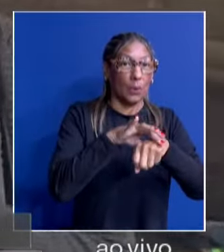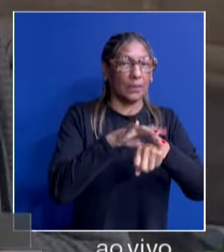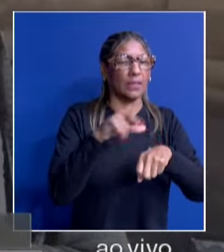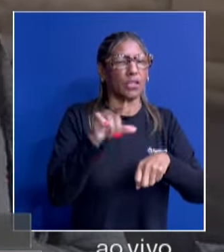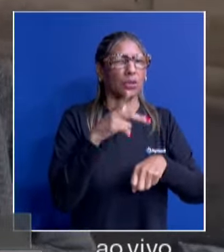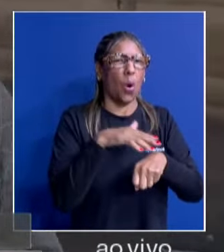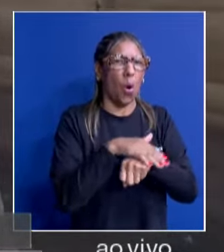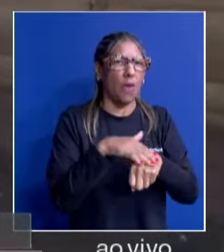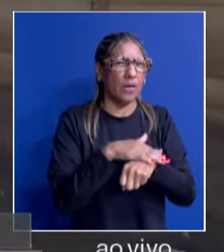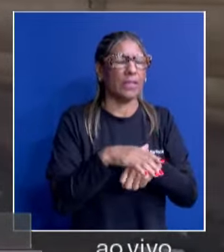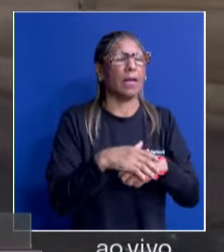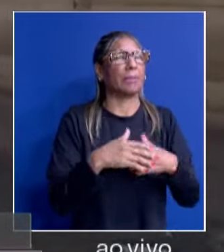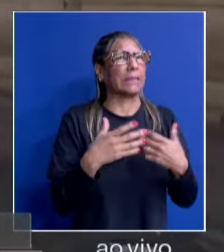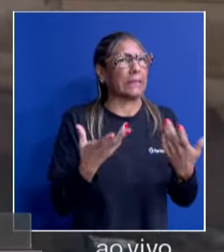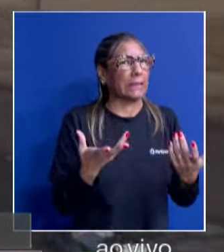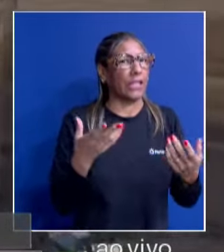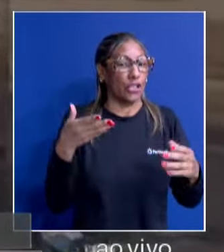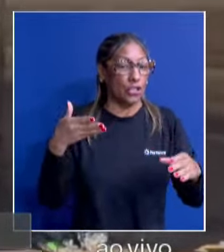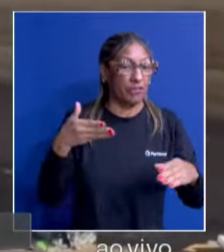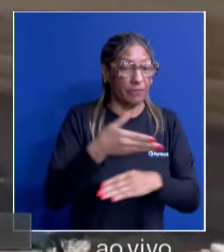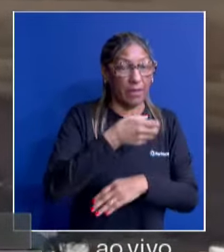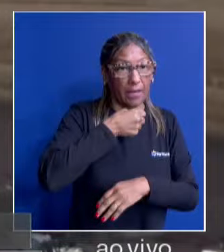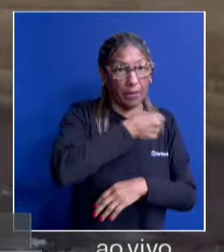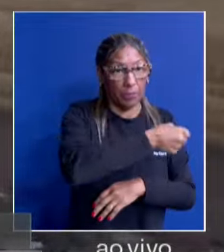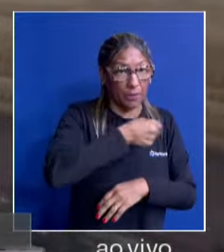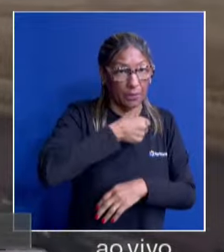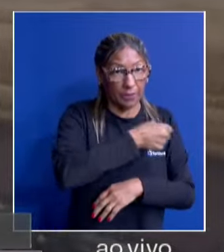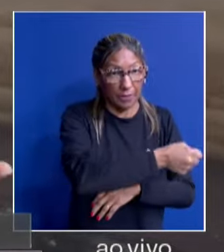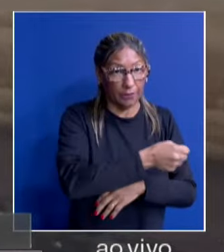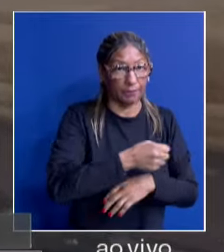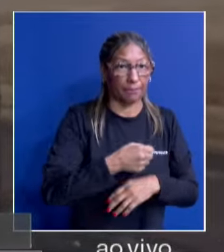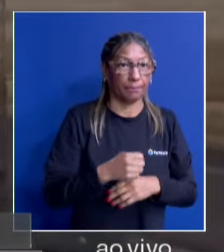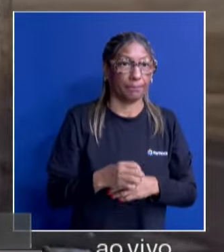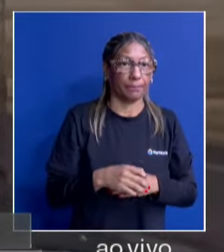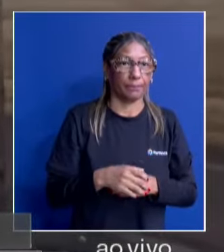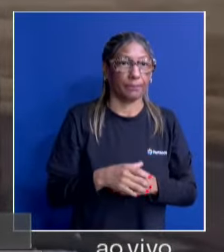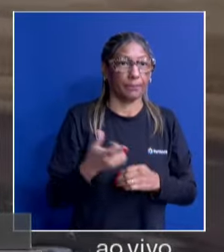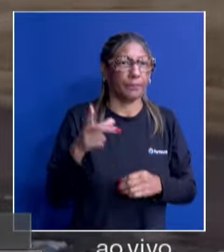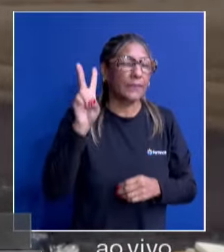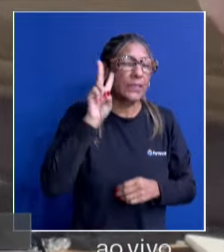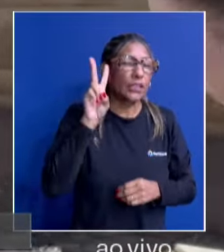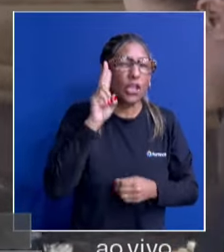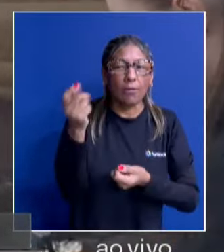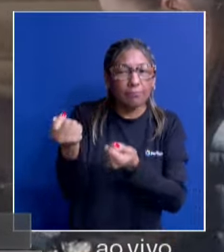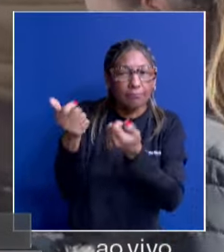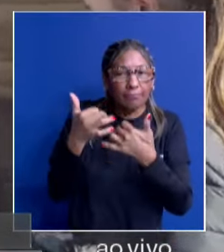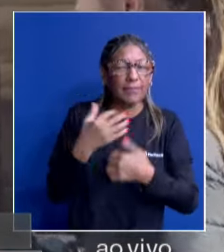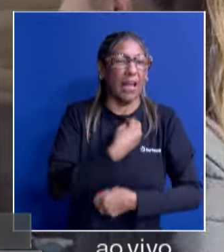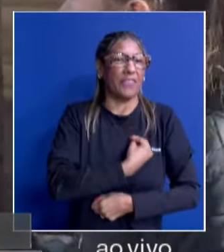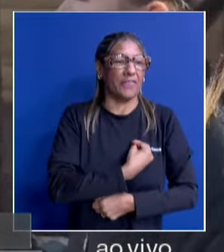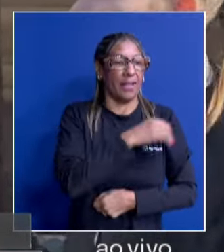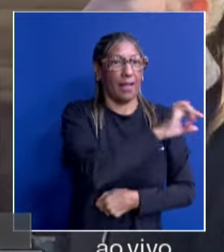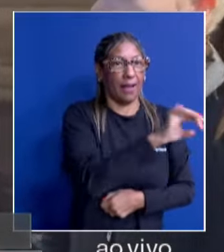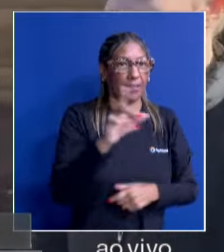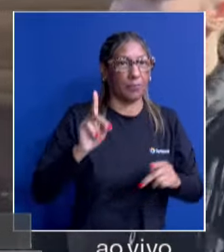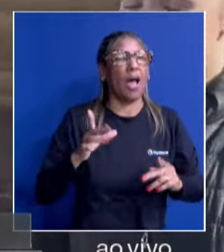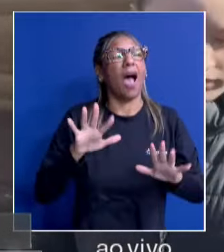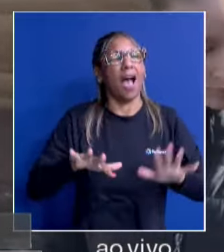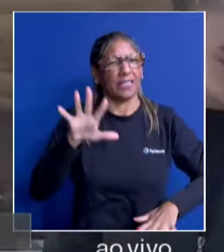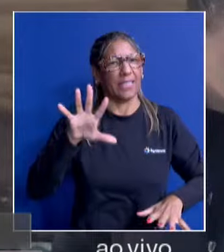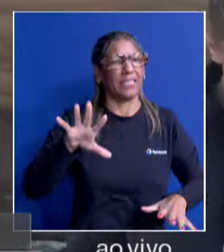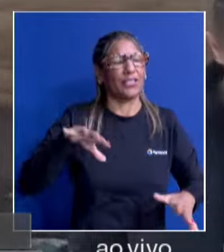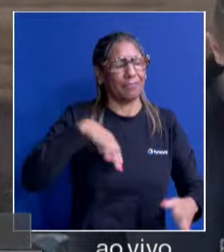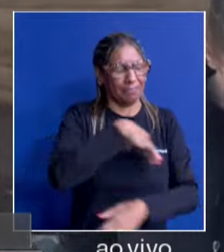bastidores, sempre que a gente vem fazer uma reportagem, né? A gente quer saber a história da pessoa, antes de a gente entrar no ar mesmo, a gente se envolve.